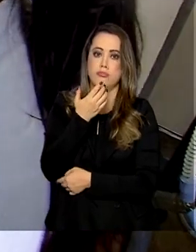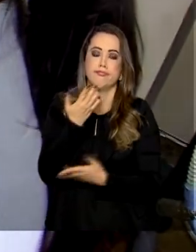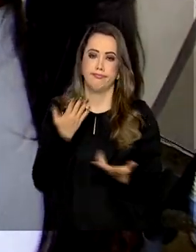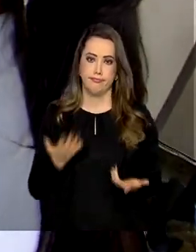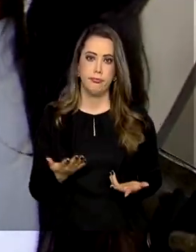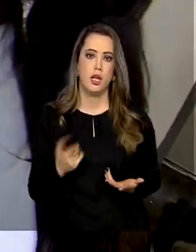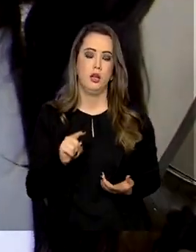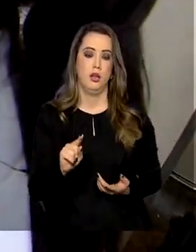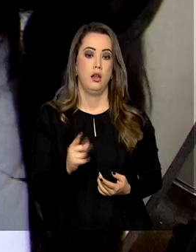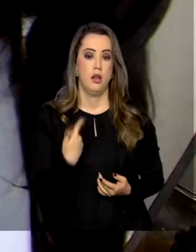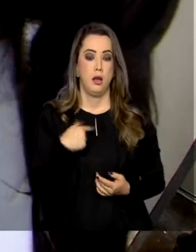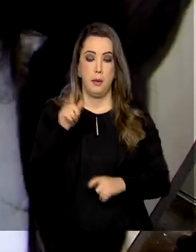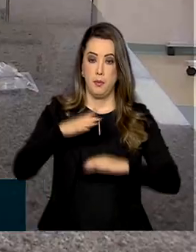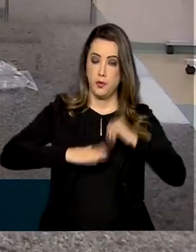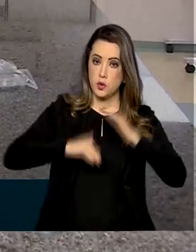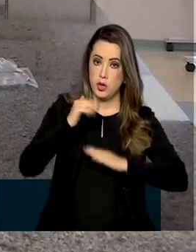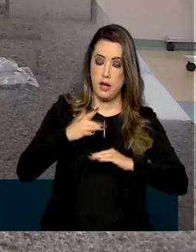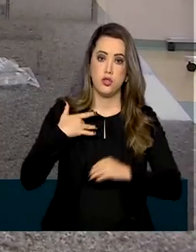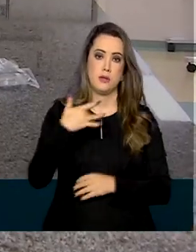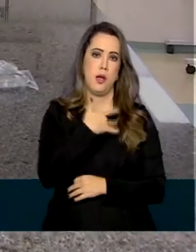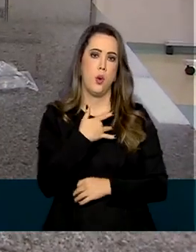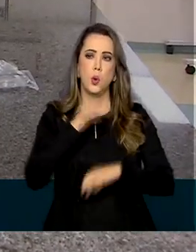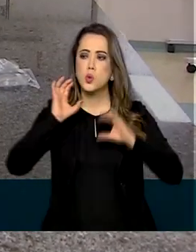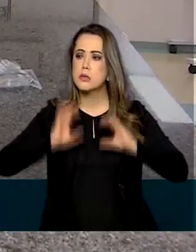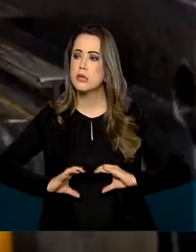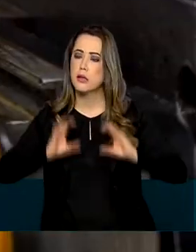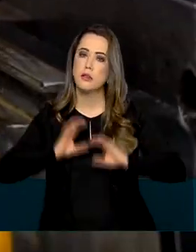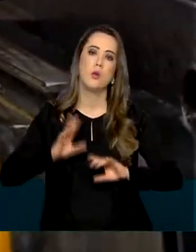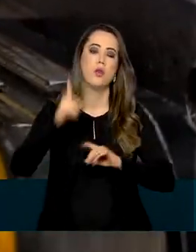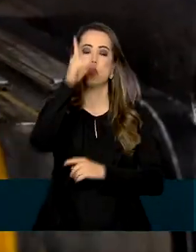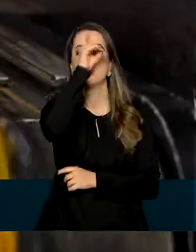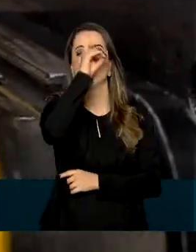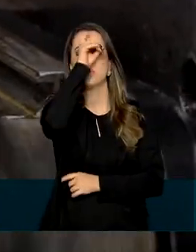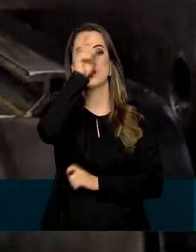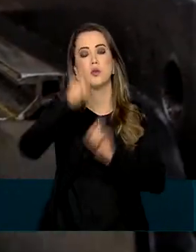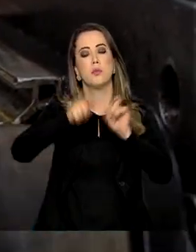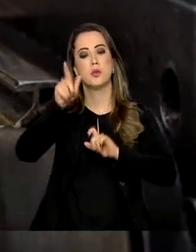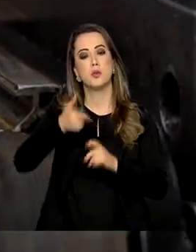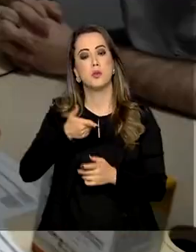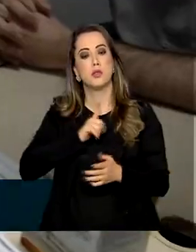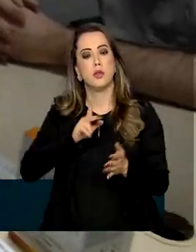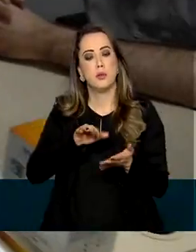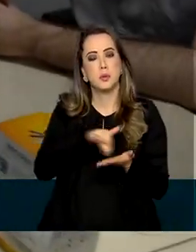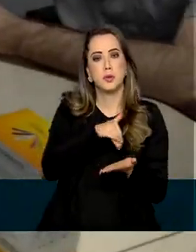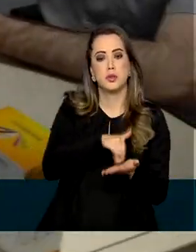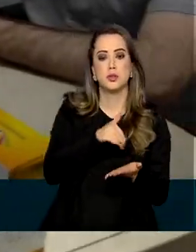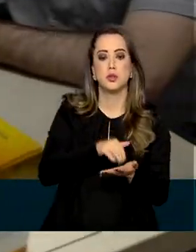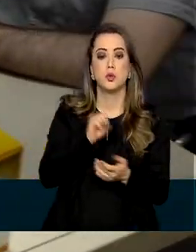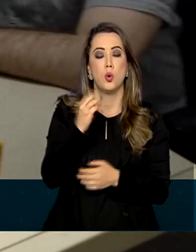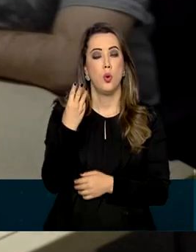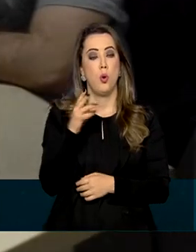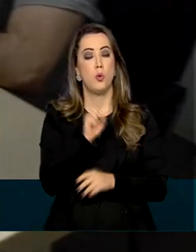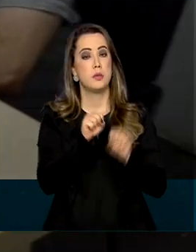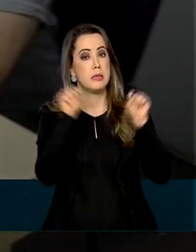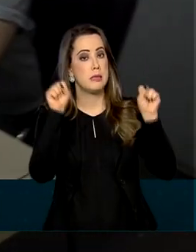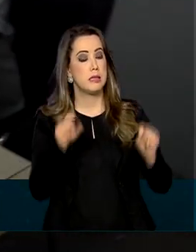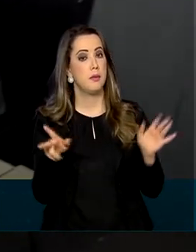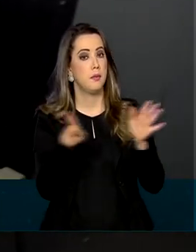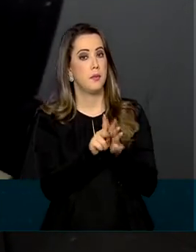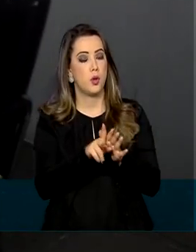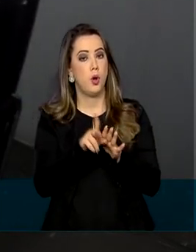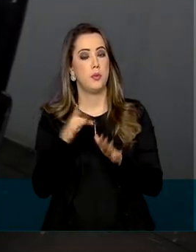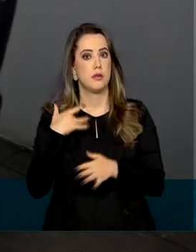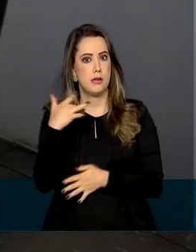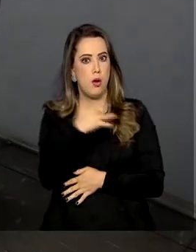Cidadãos, profissionais de saúde, hospitais, detentores de registros e sistemas de saúde enviam